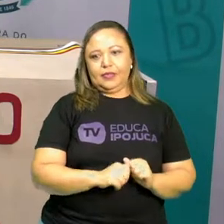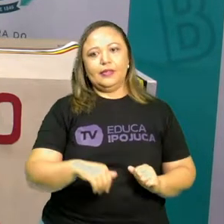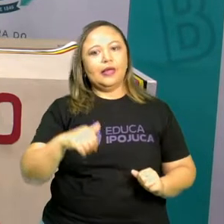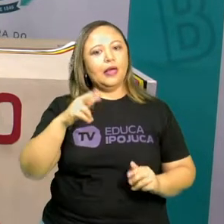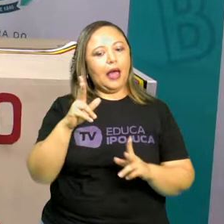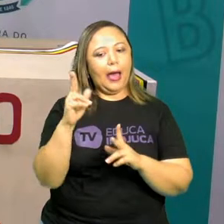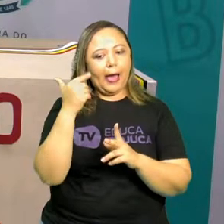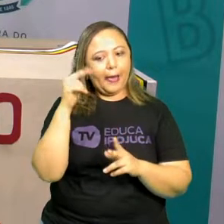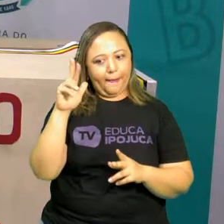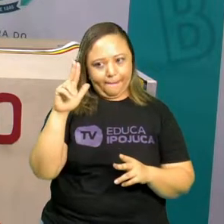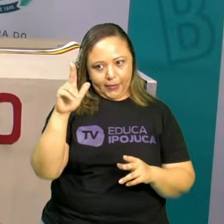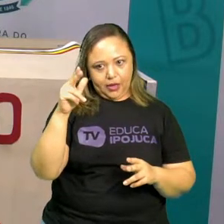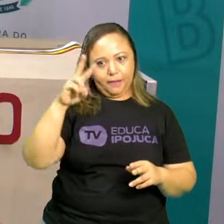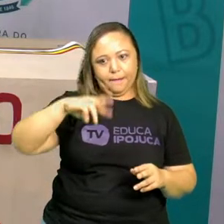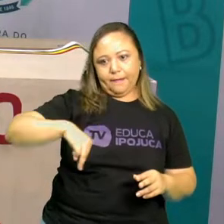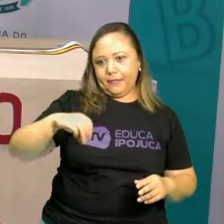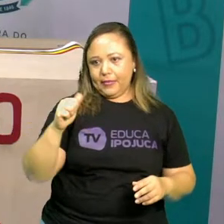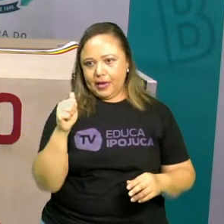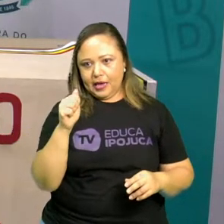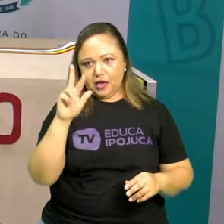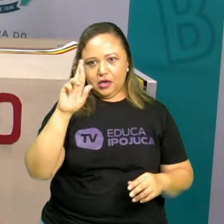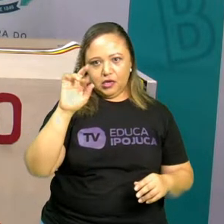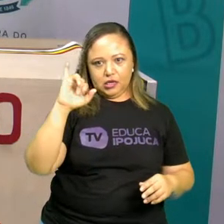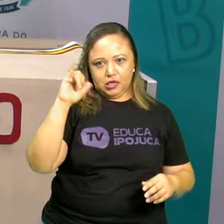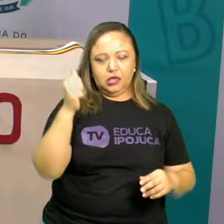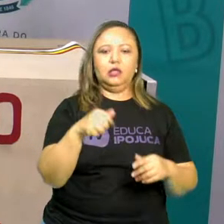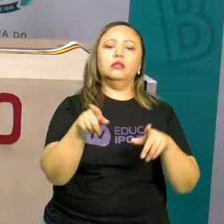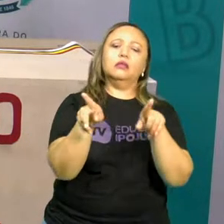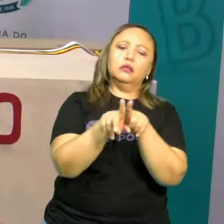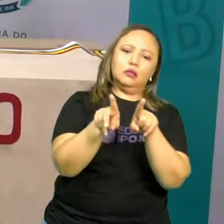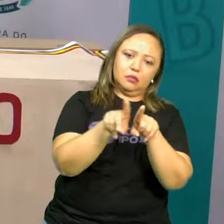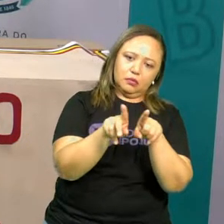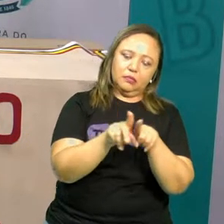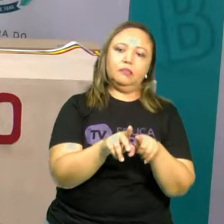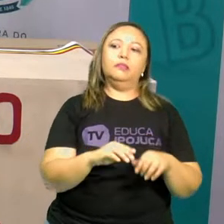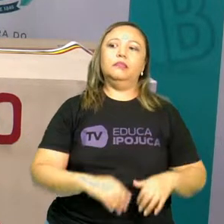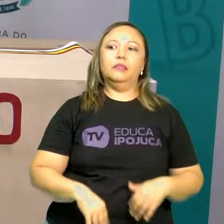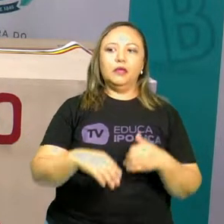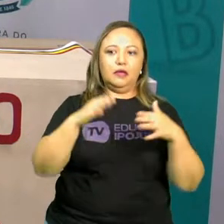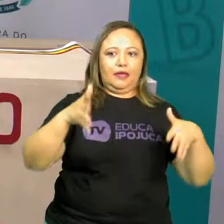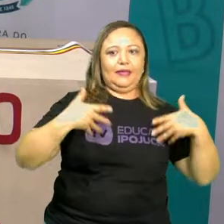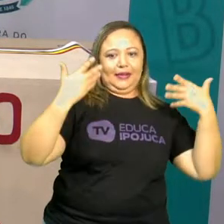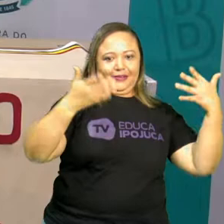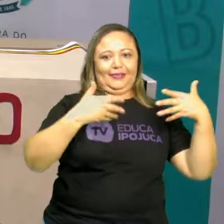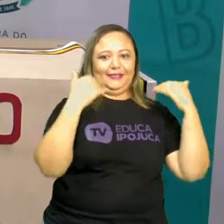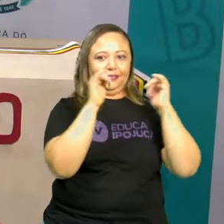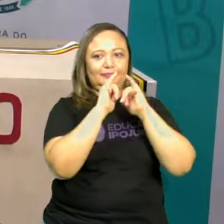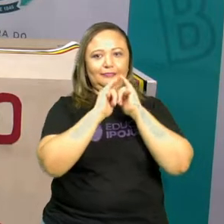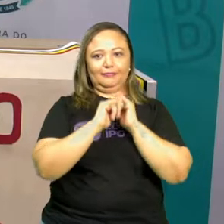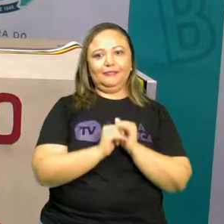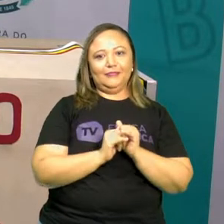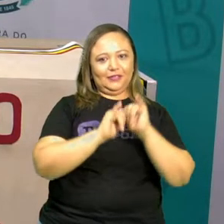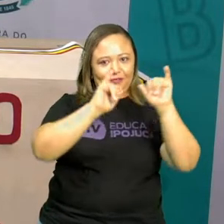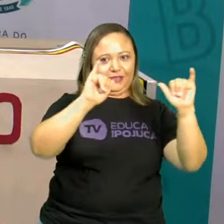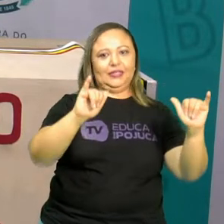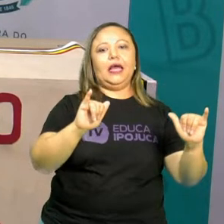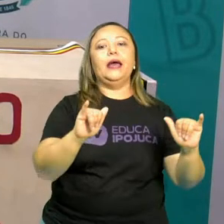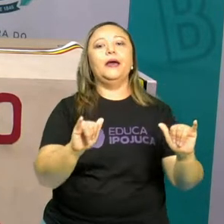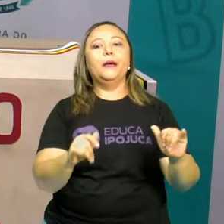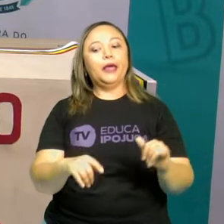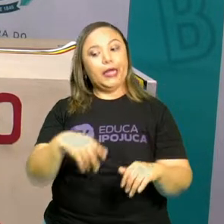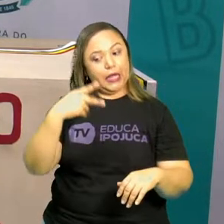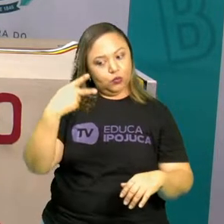Sua irmã Maria também ficou muito feliz com a notícia. Para eles, aprender era sempre